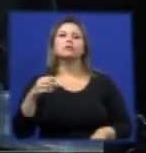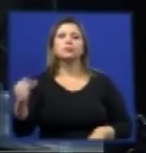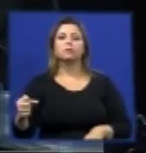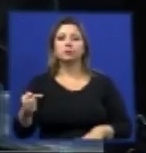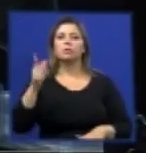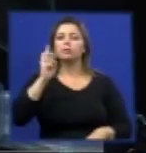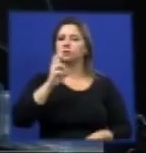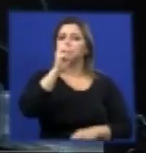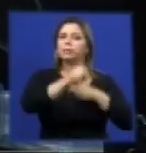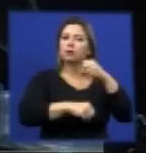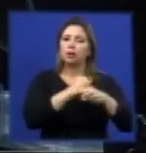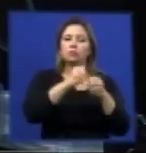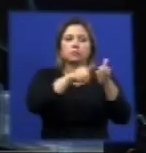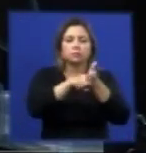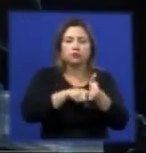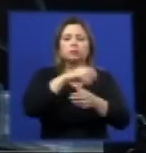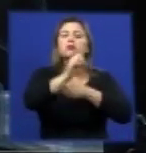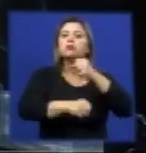anualmente